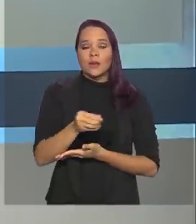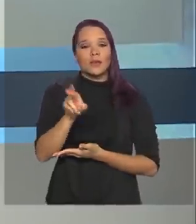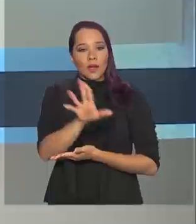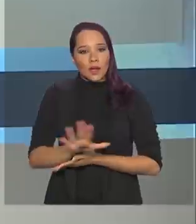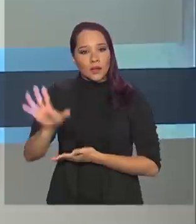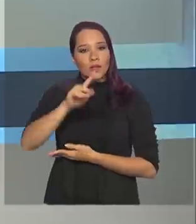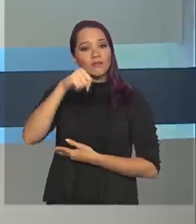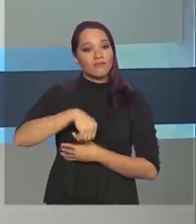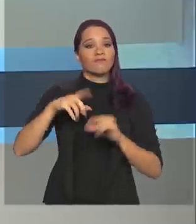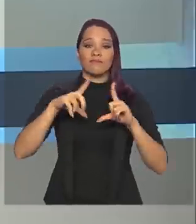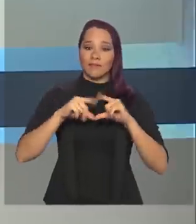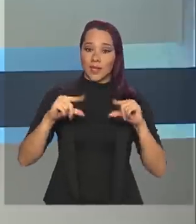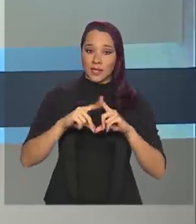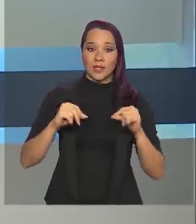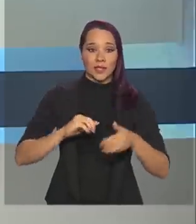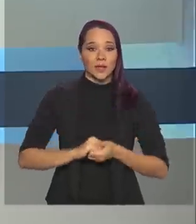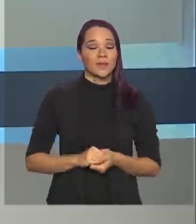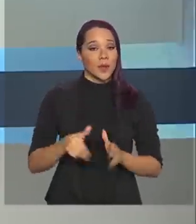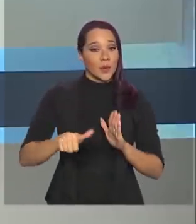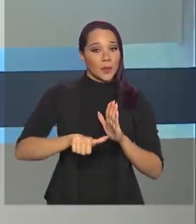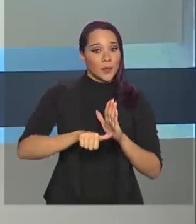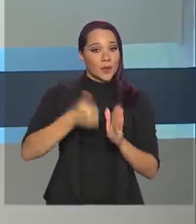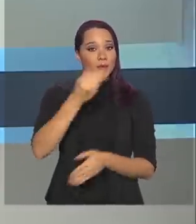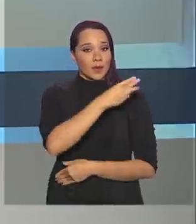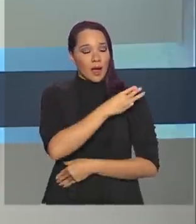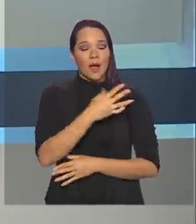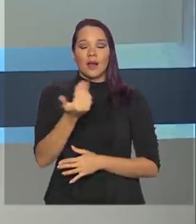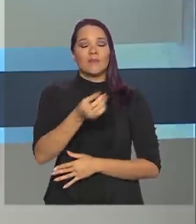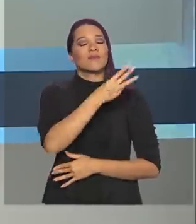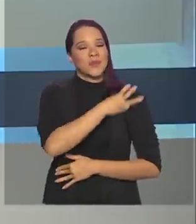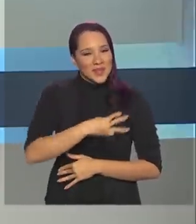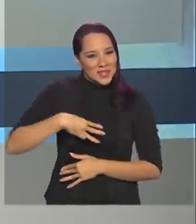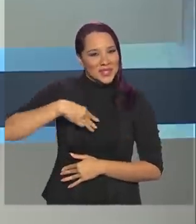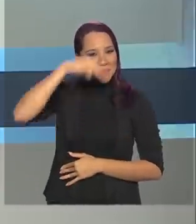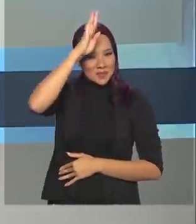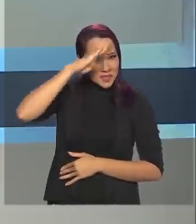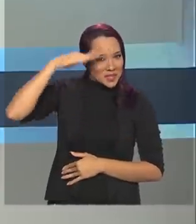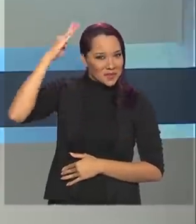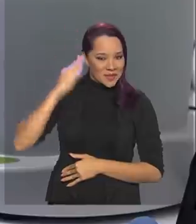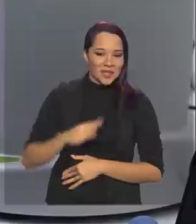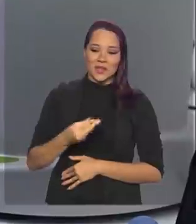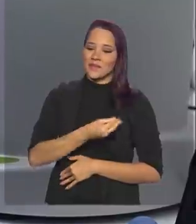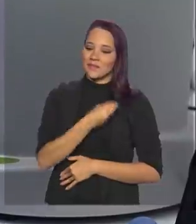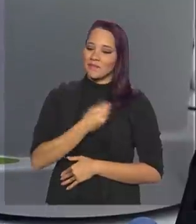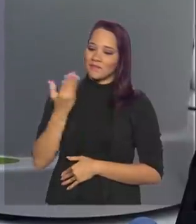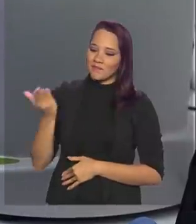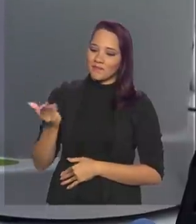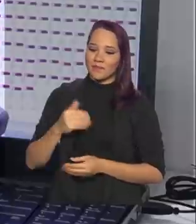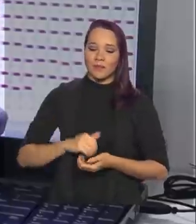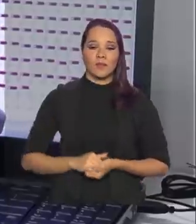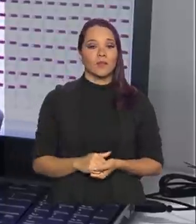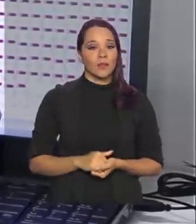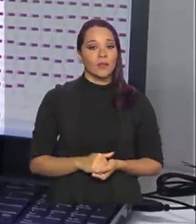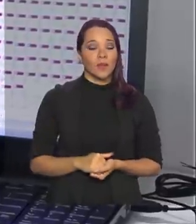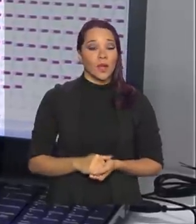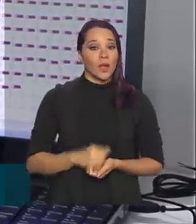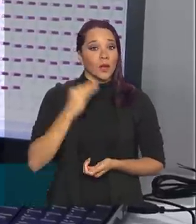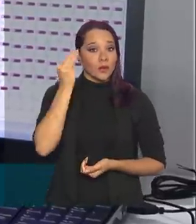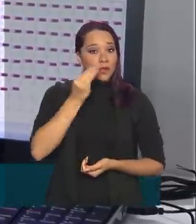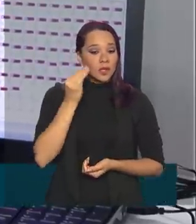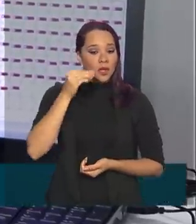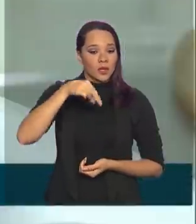região aqui do Distrito Federal. A primeira-dama, Michele Bolsonaro, esteve lá. Os testes com